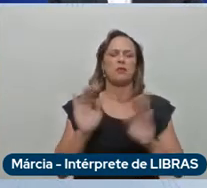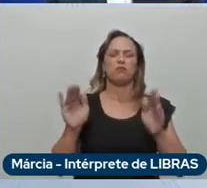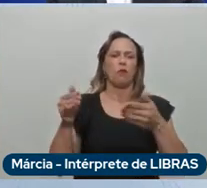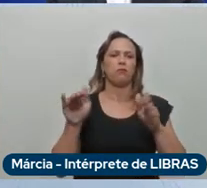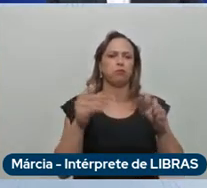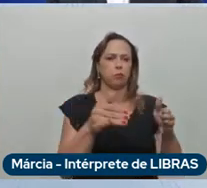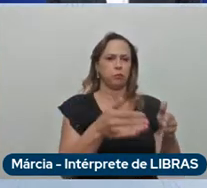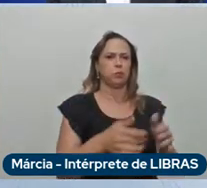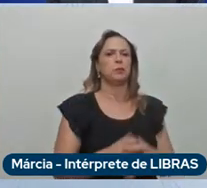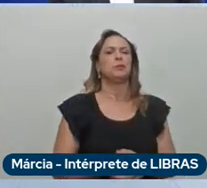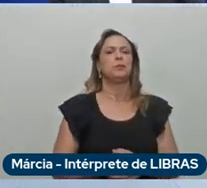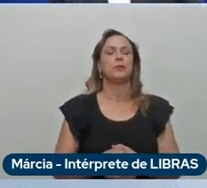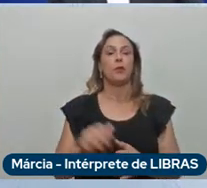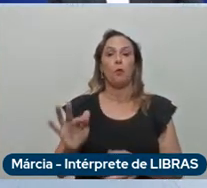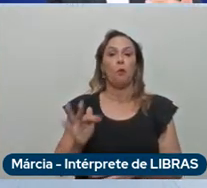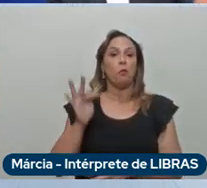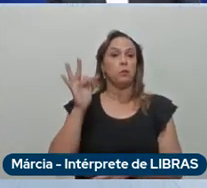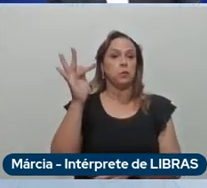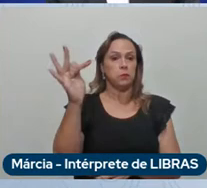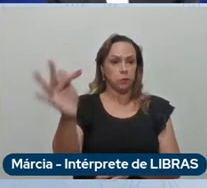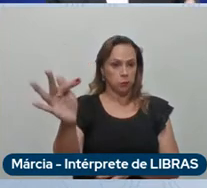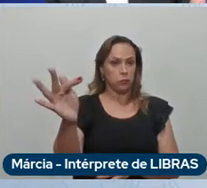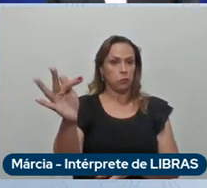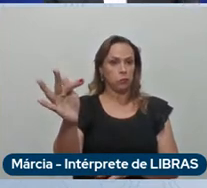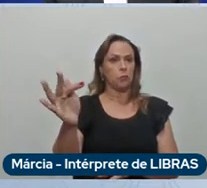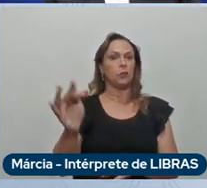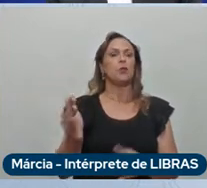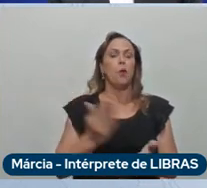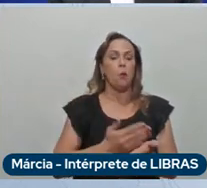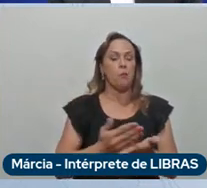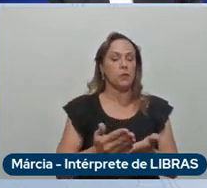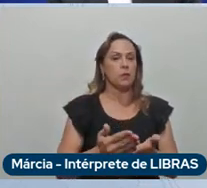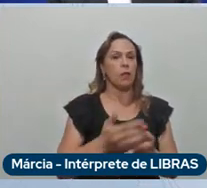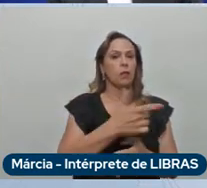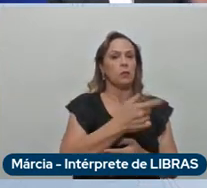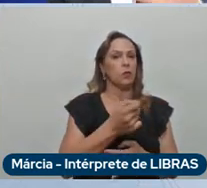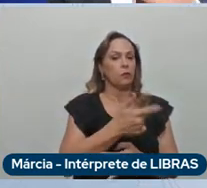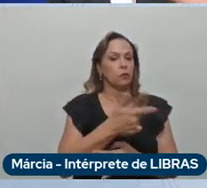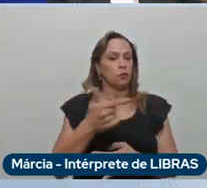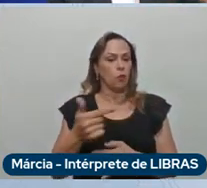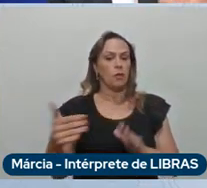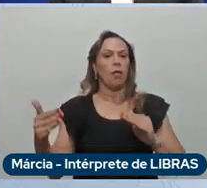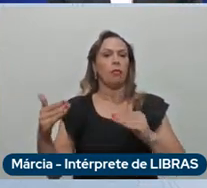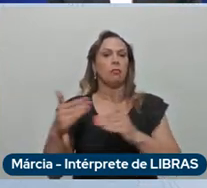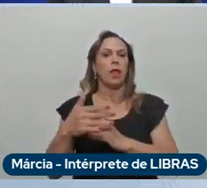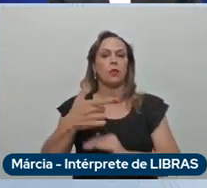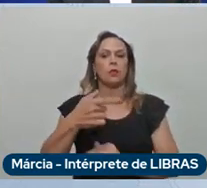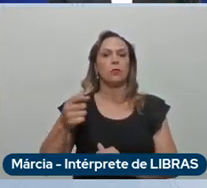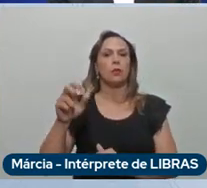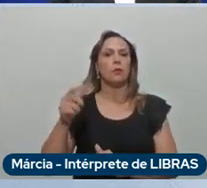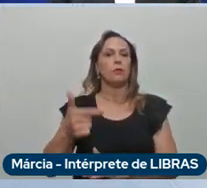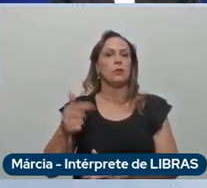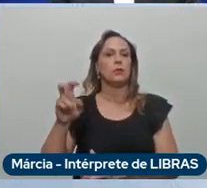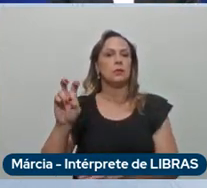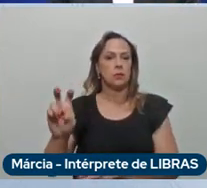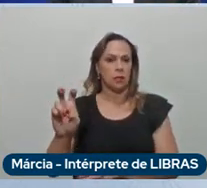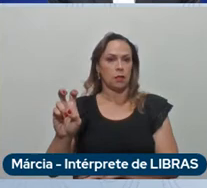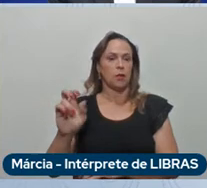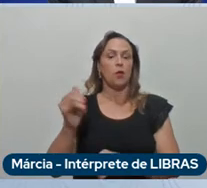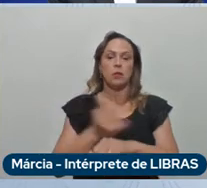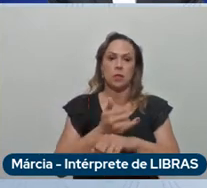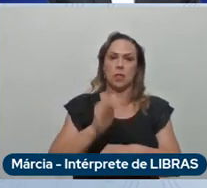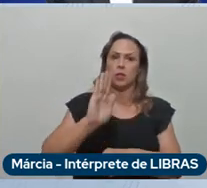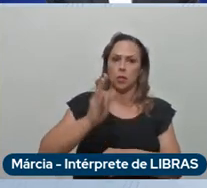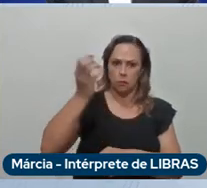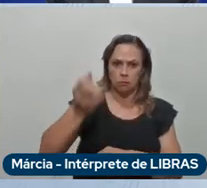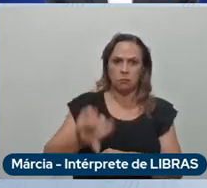no futuro falando de futuro a partir deste ano até 2025 conforme as estratégias que apresentei antes queremos lançar